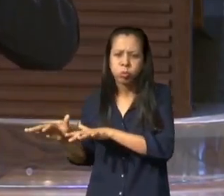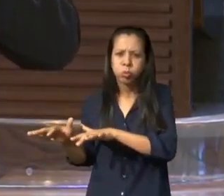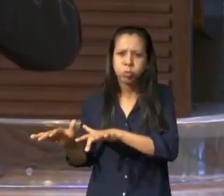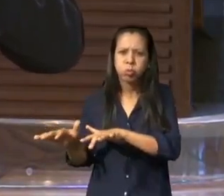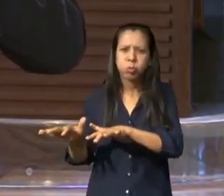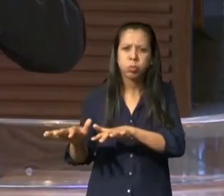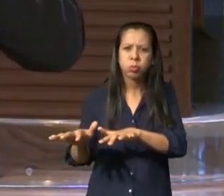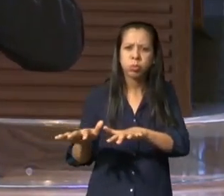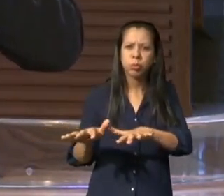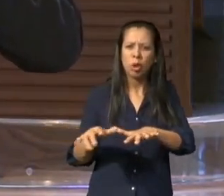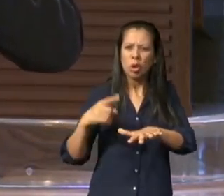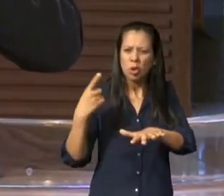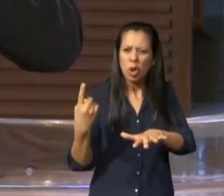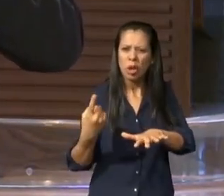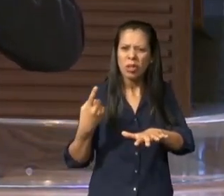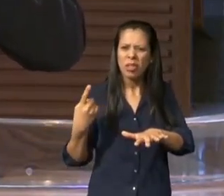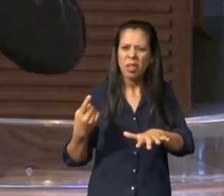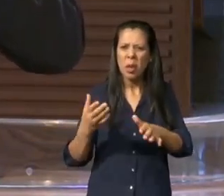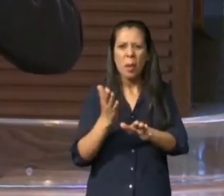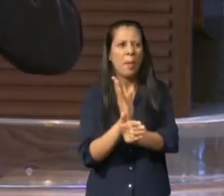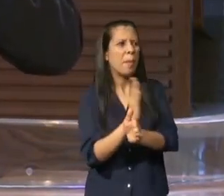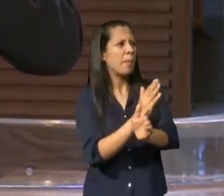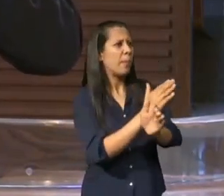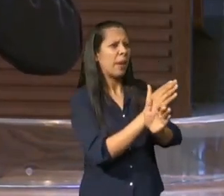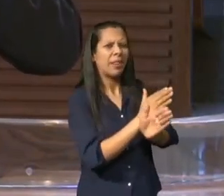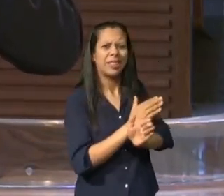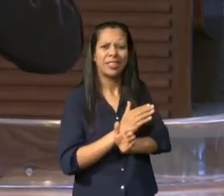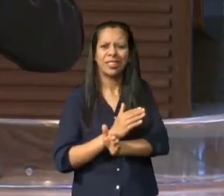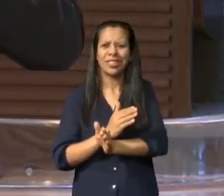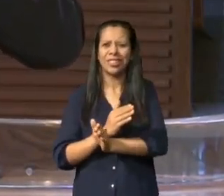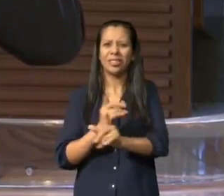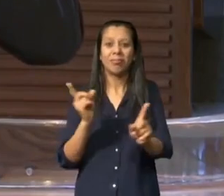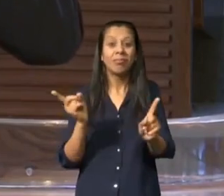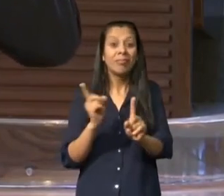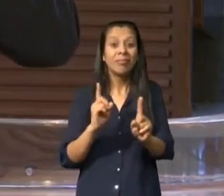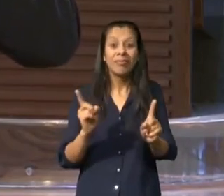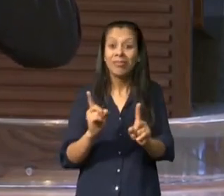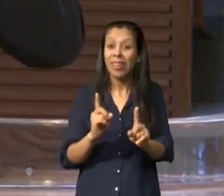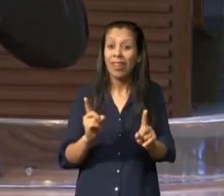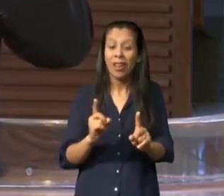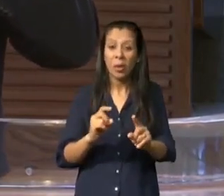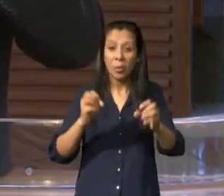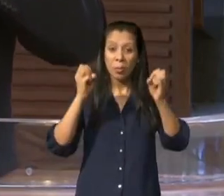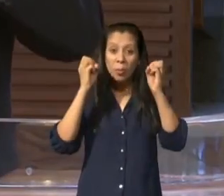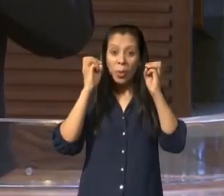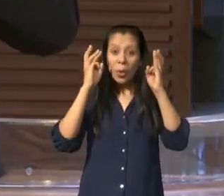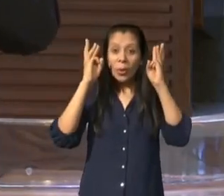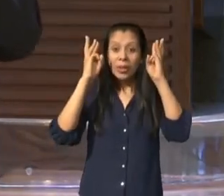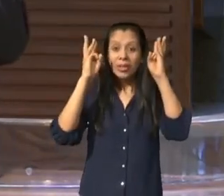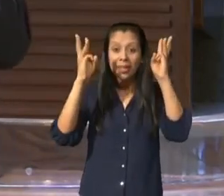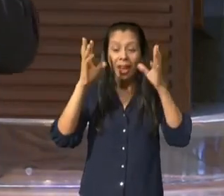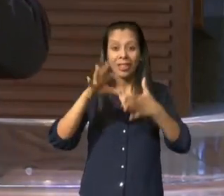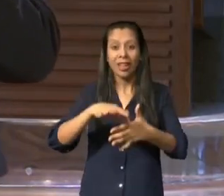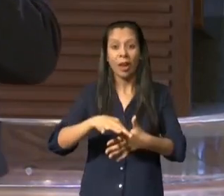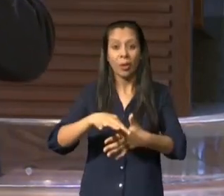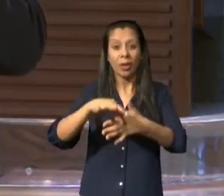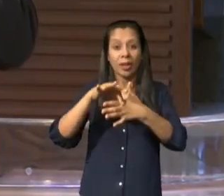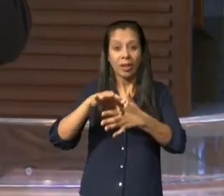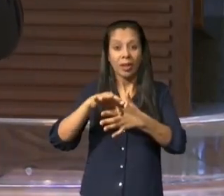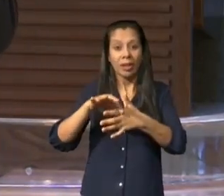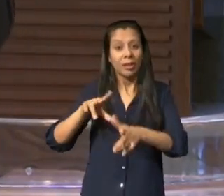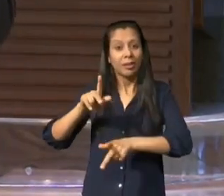Moisés orientou Moisés e orientou o povo antes de começar aquela caminhada e sabe por quê?